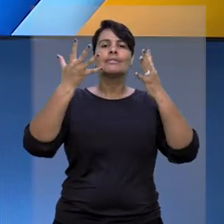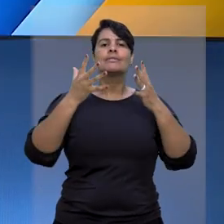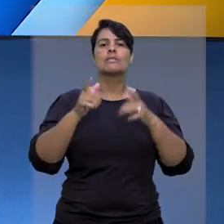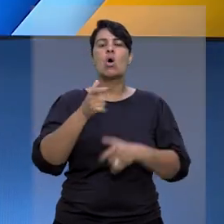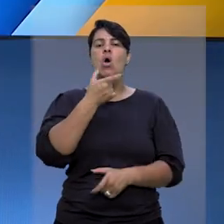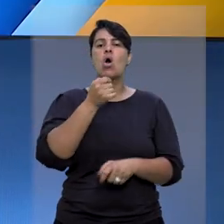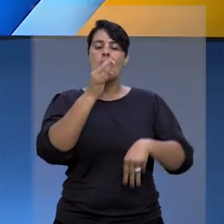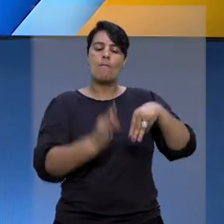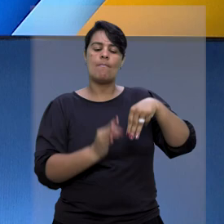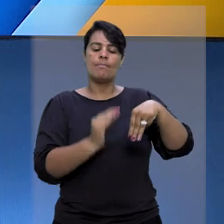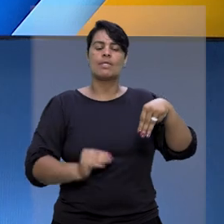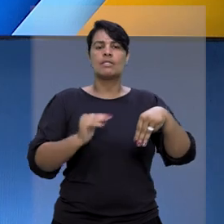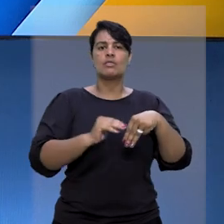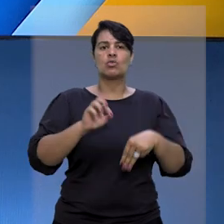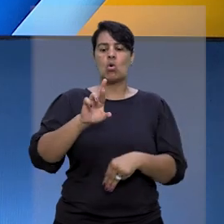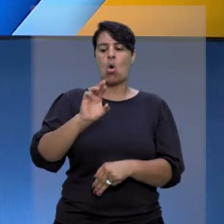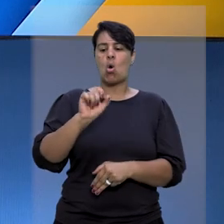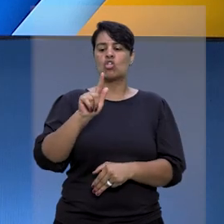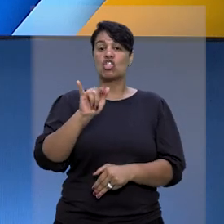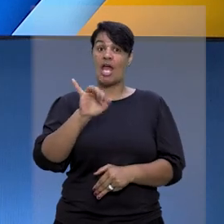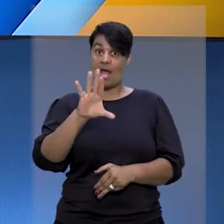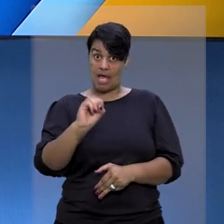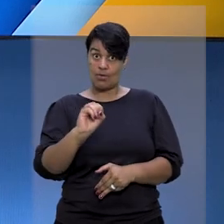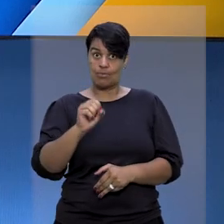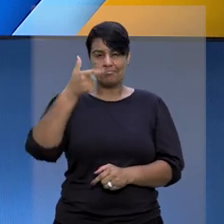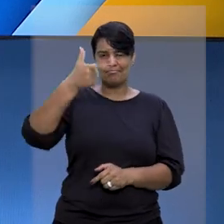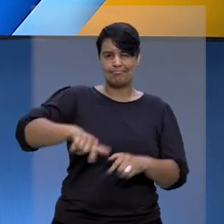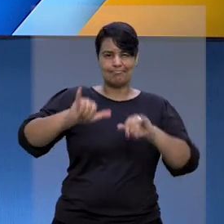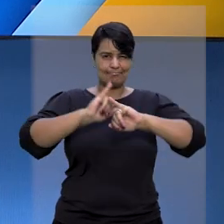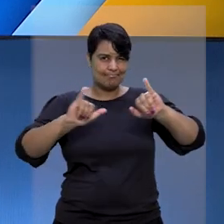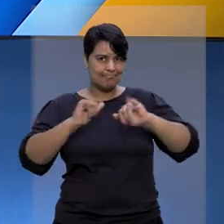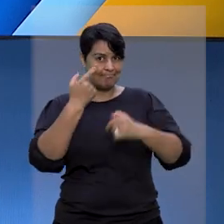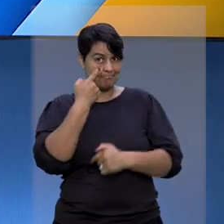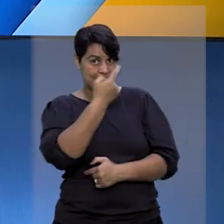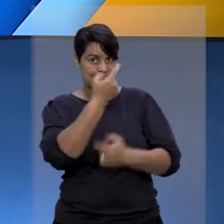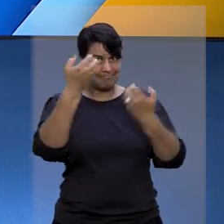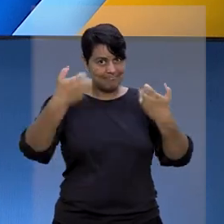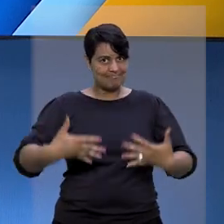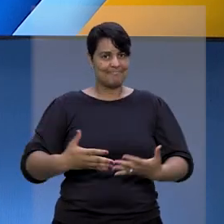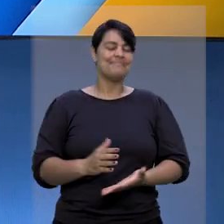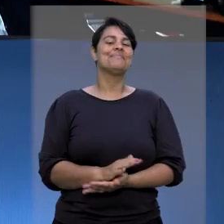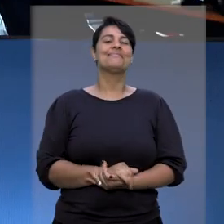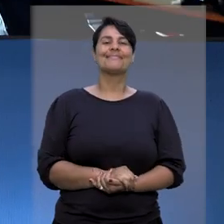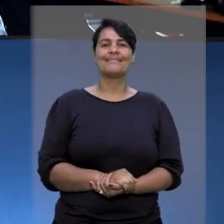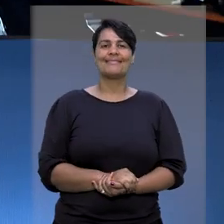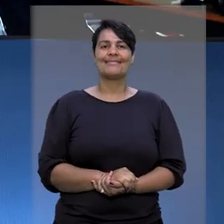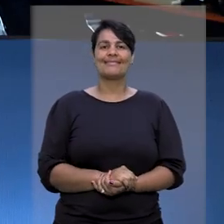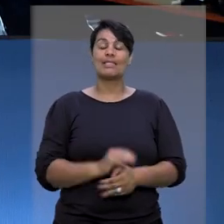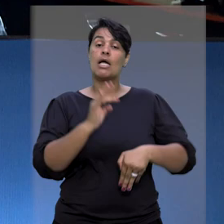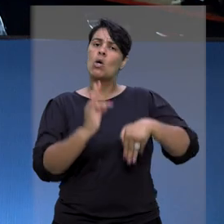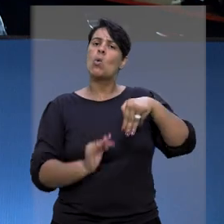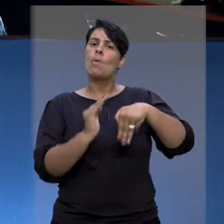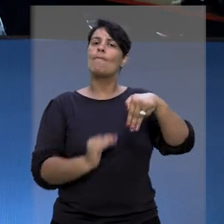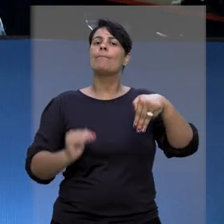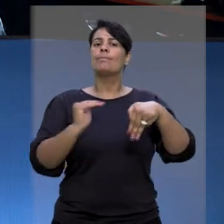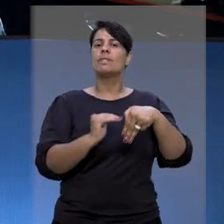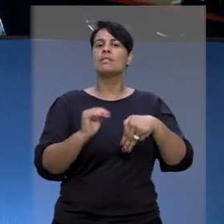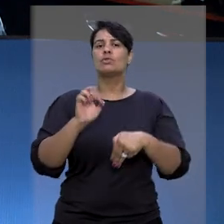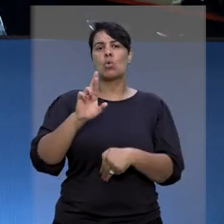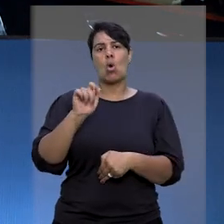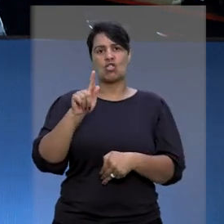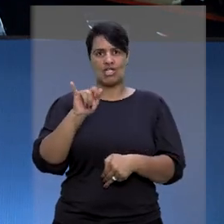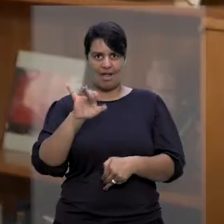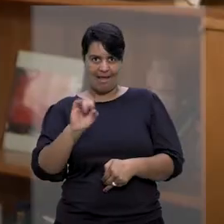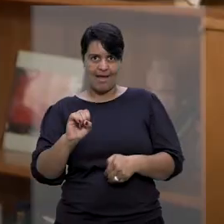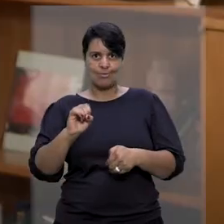é do ministro Rogério Schiette Cruz. Mais detalhes com a repórter Marina Campos. O ministro Rogério Schiette Cruz